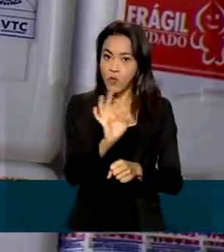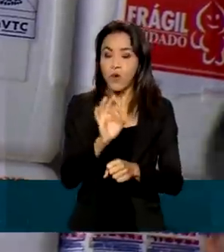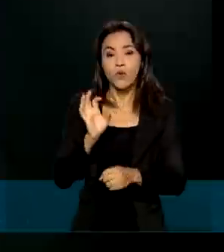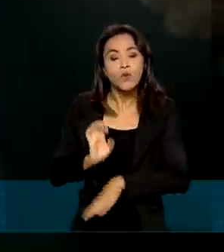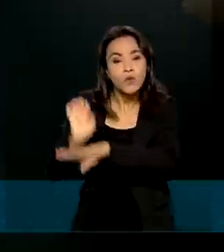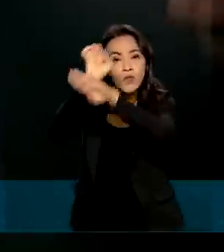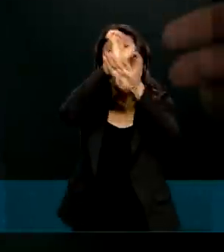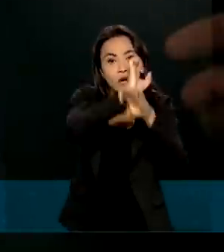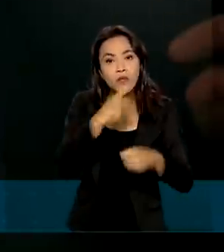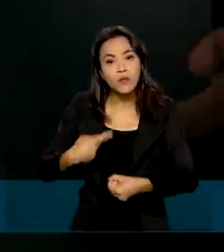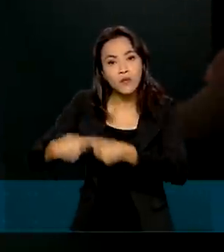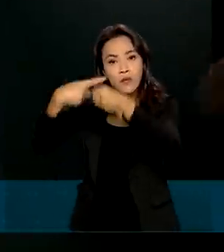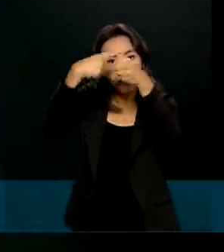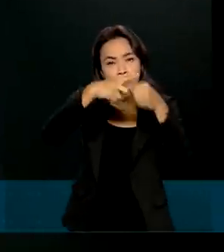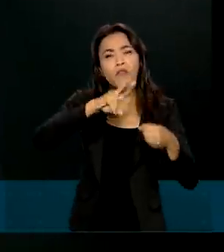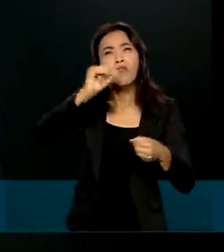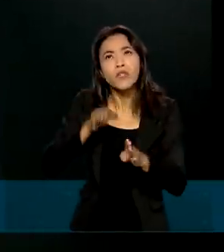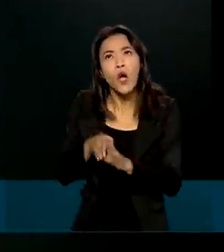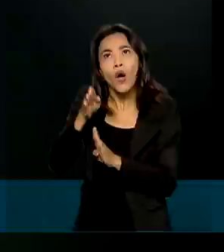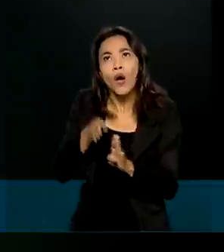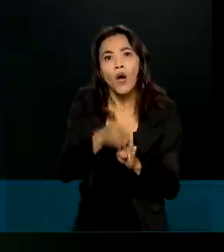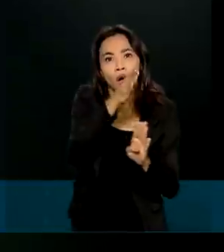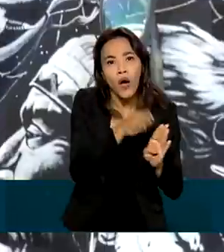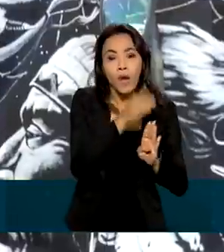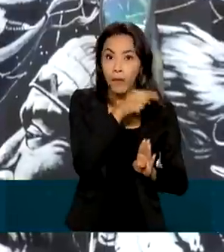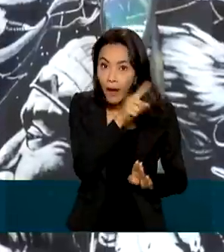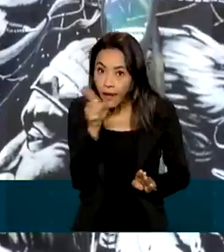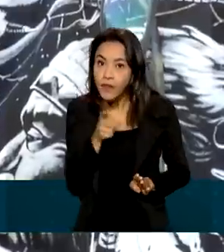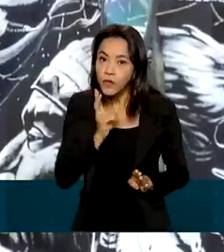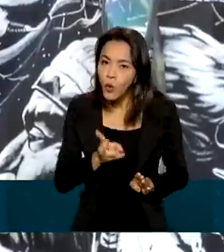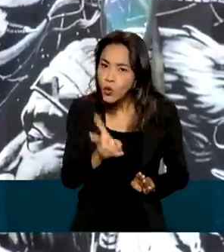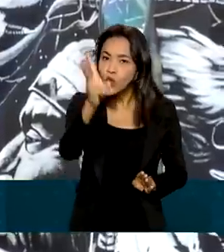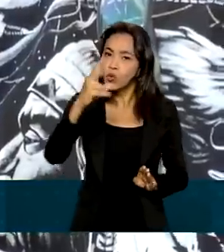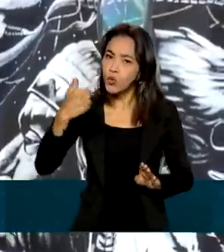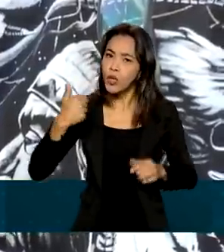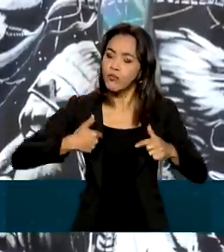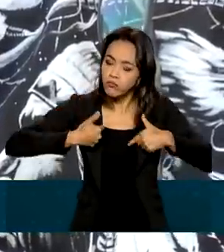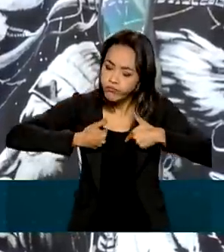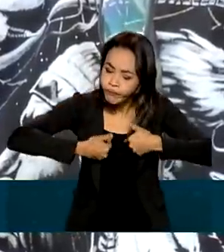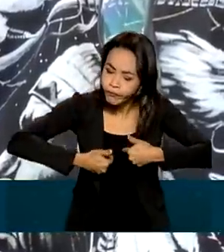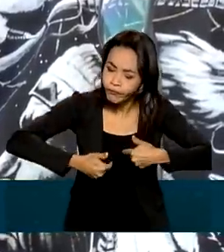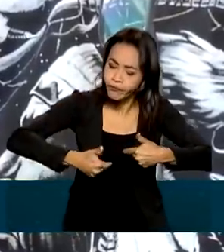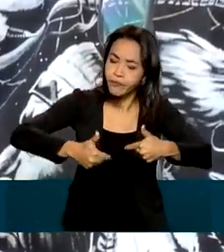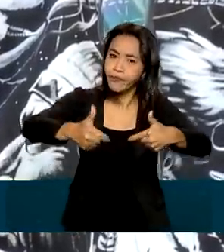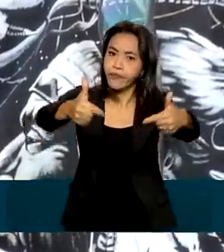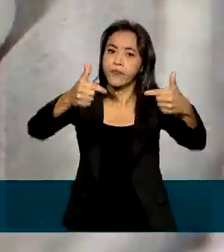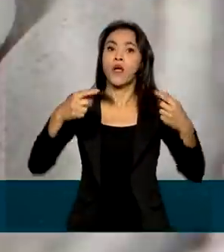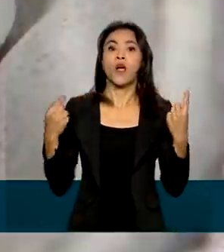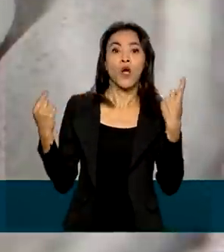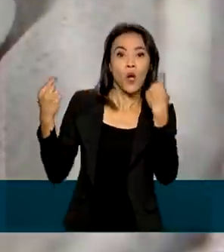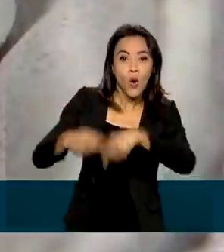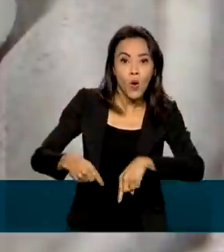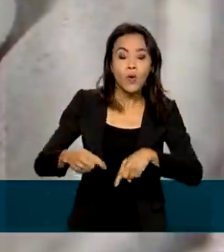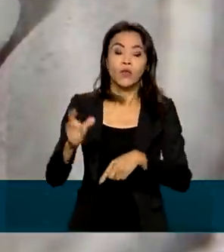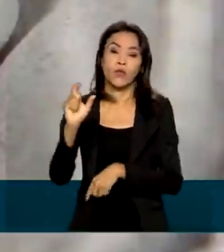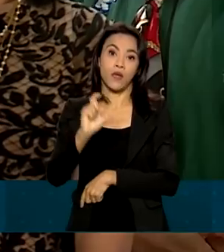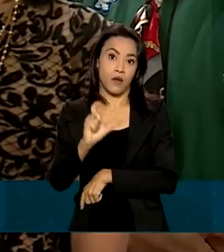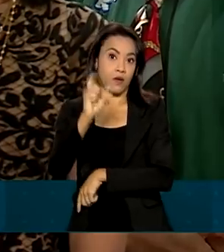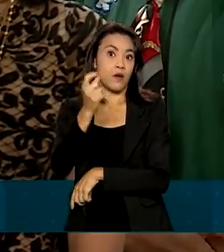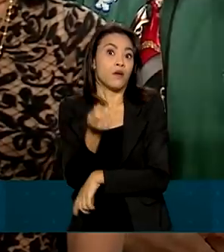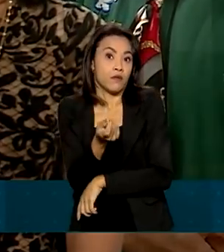municípios serão orientados para continuidade das ações de combate e prevenção da Covid-19.